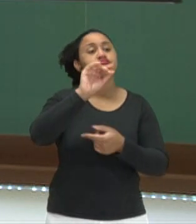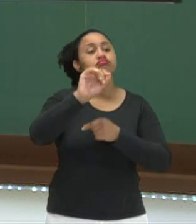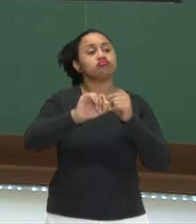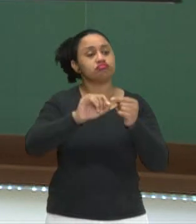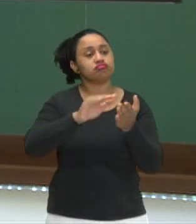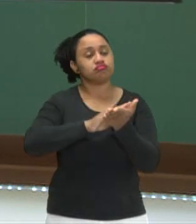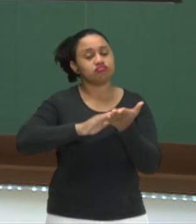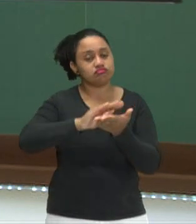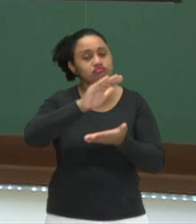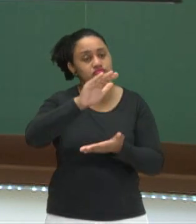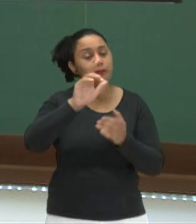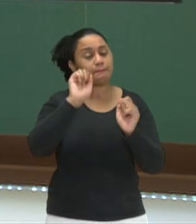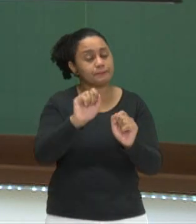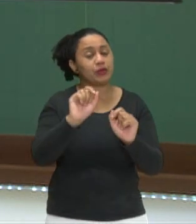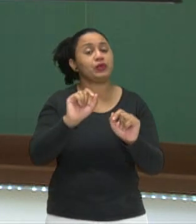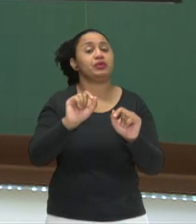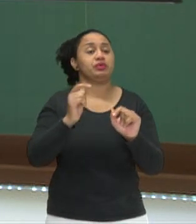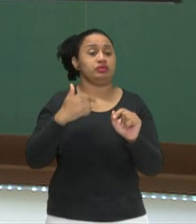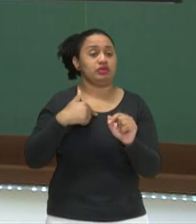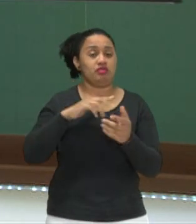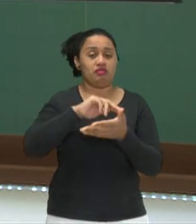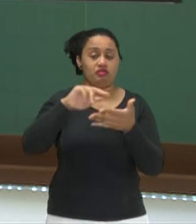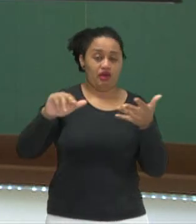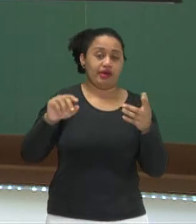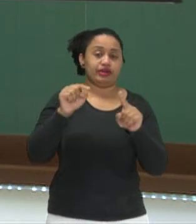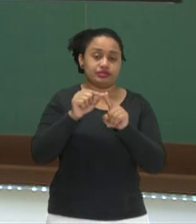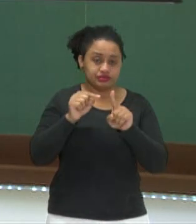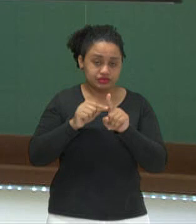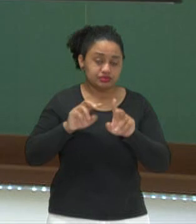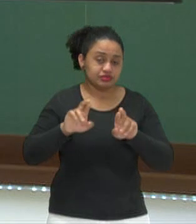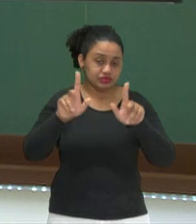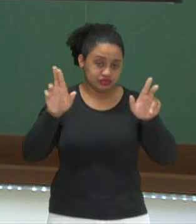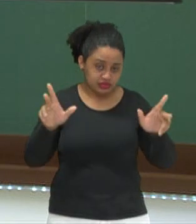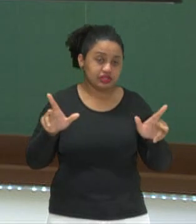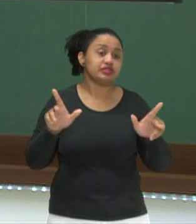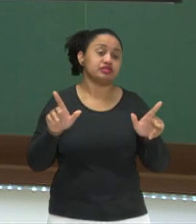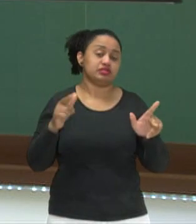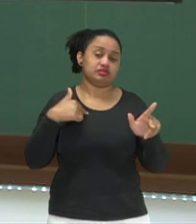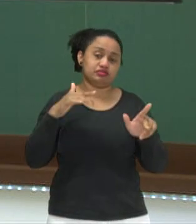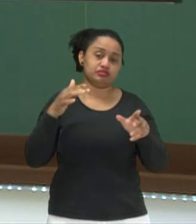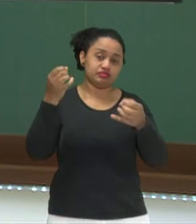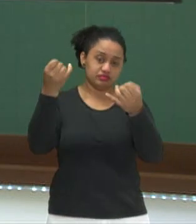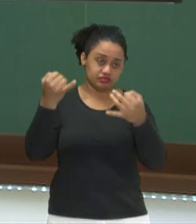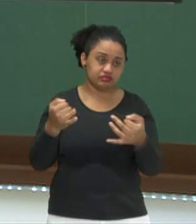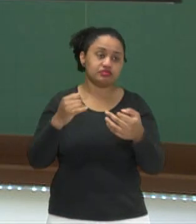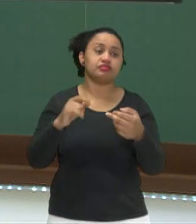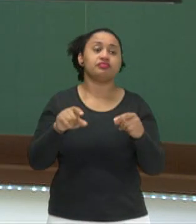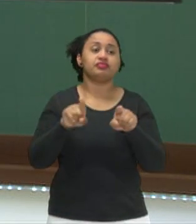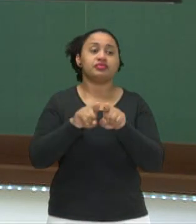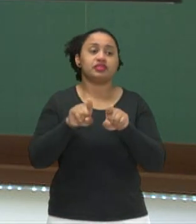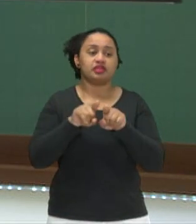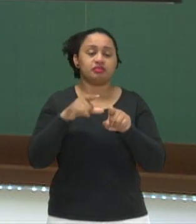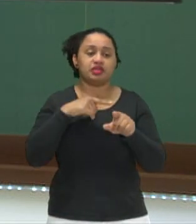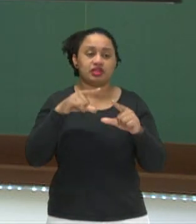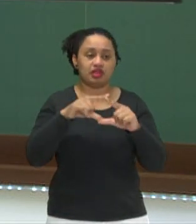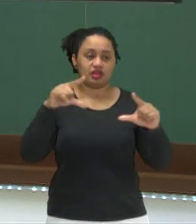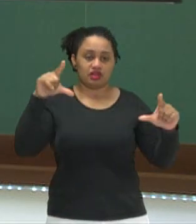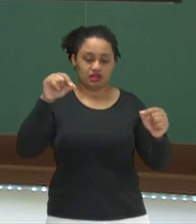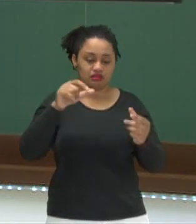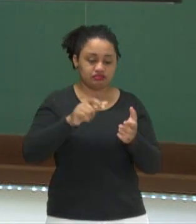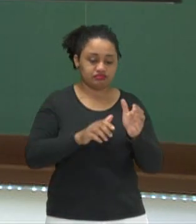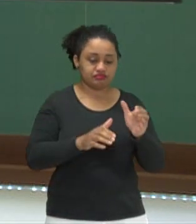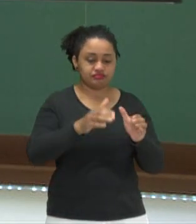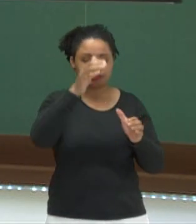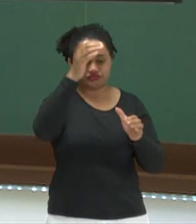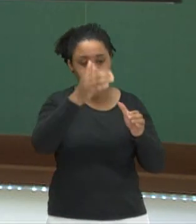essas bases, elas podem ser das mais diversas formas de polígono que a gente já comentou. E vamos ter também as áreas